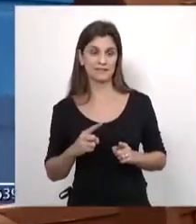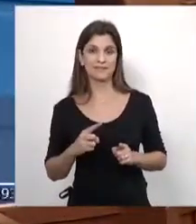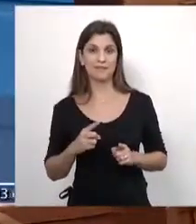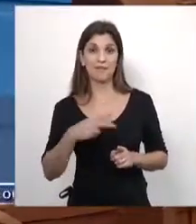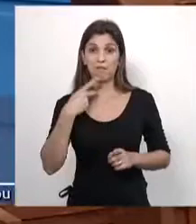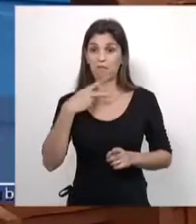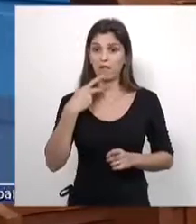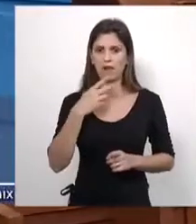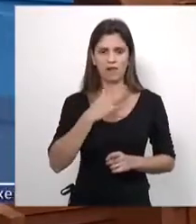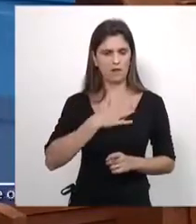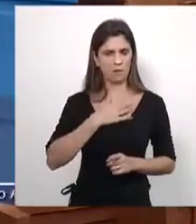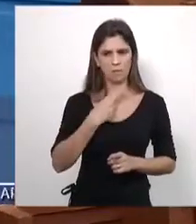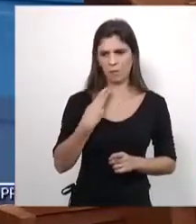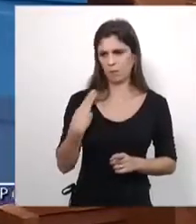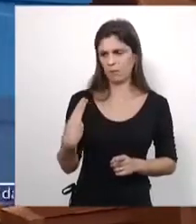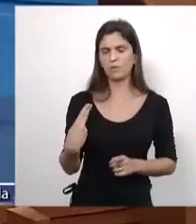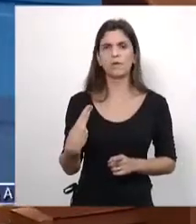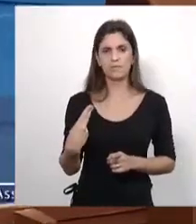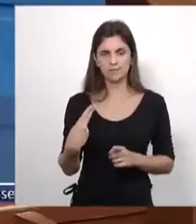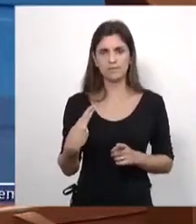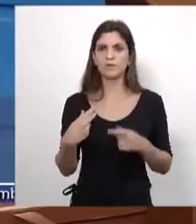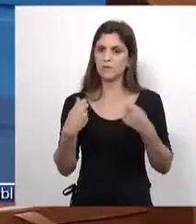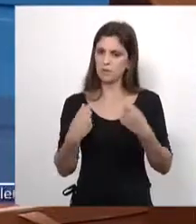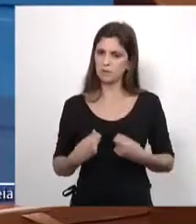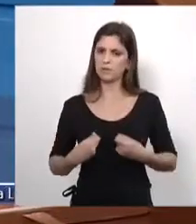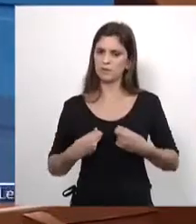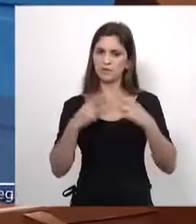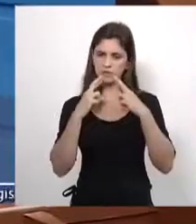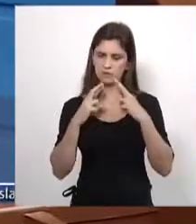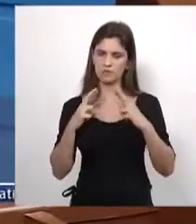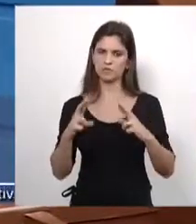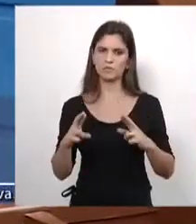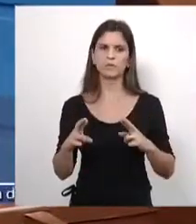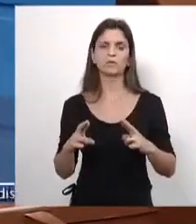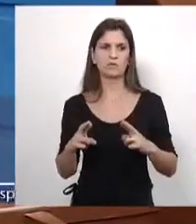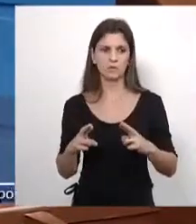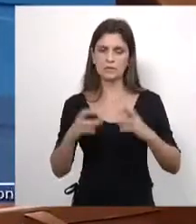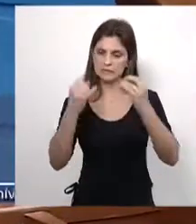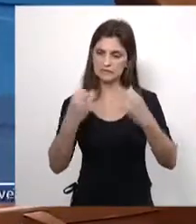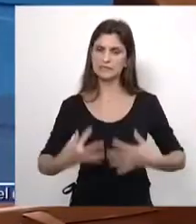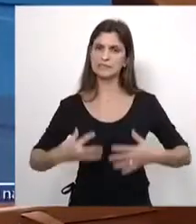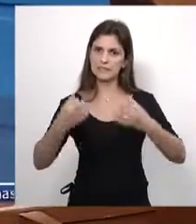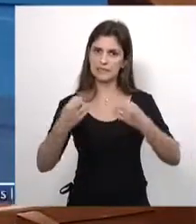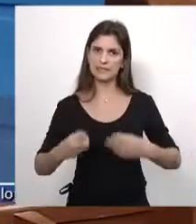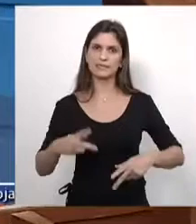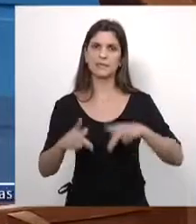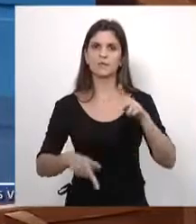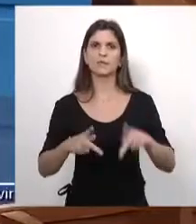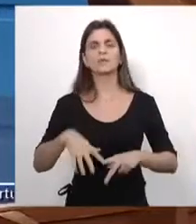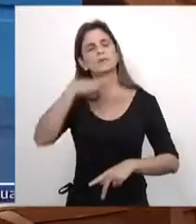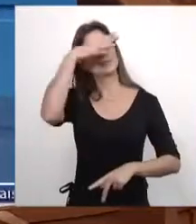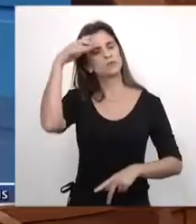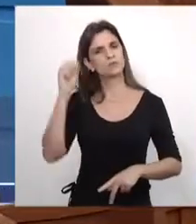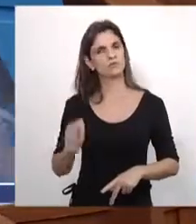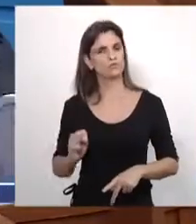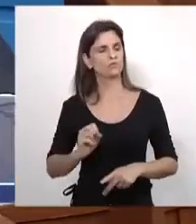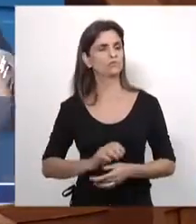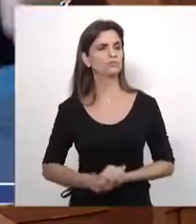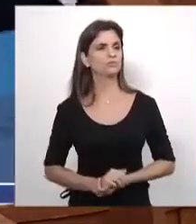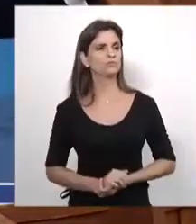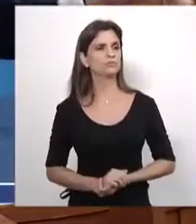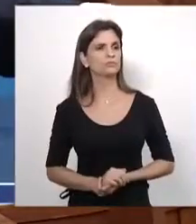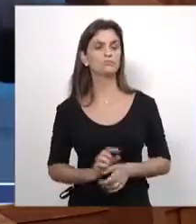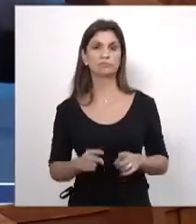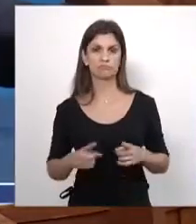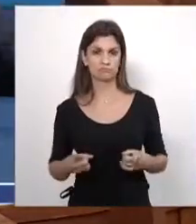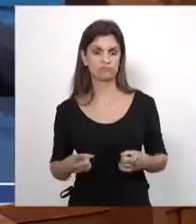eu não posso me eximir de estar aqui prestando os devidos esclarecimentos à população do Mato Grosso do Sul. E